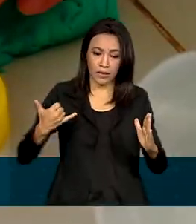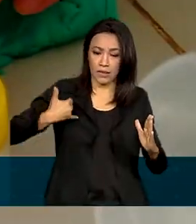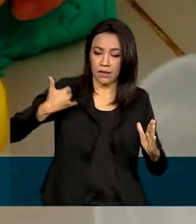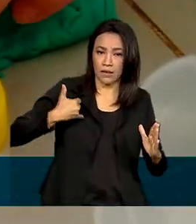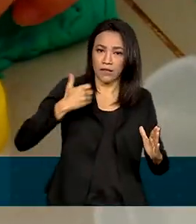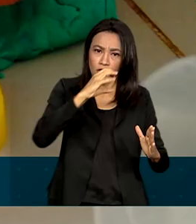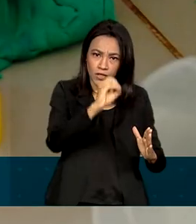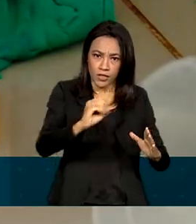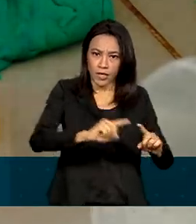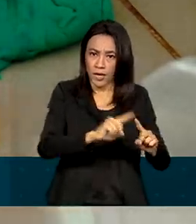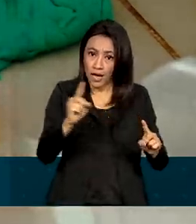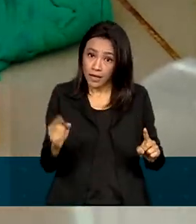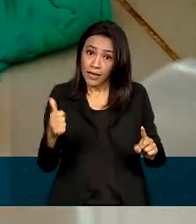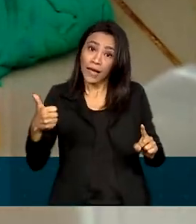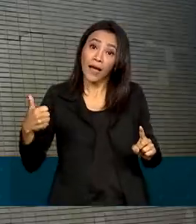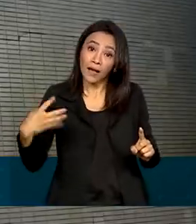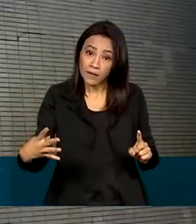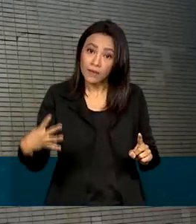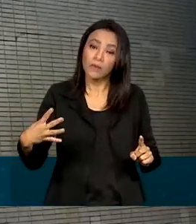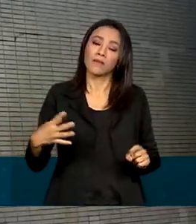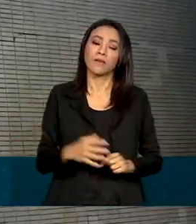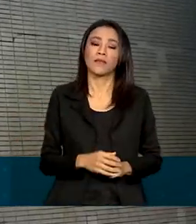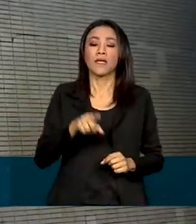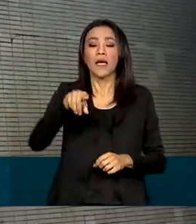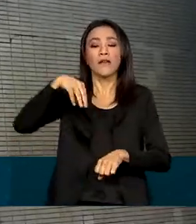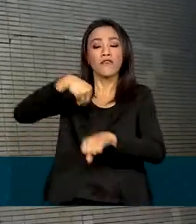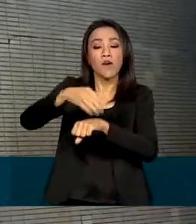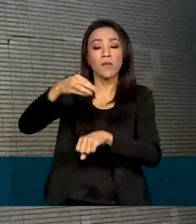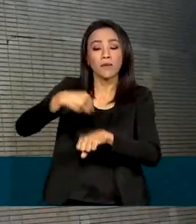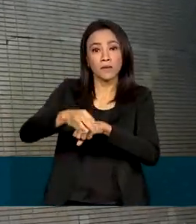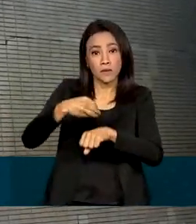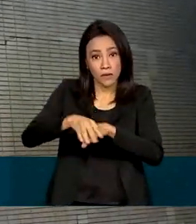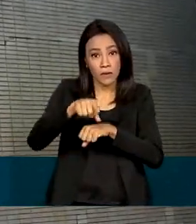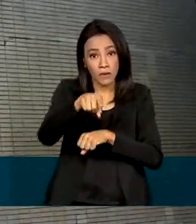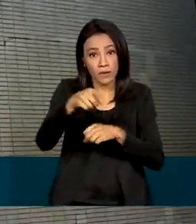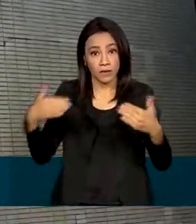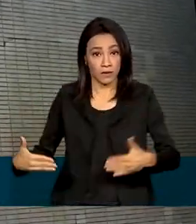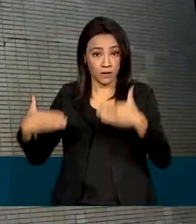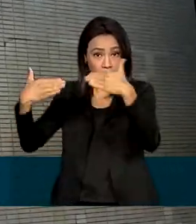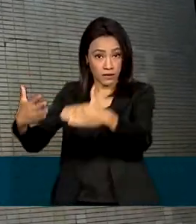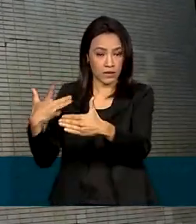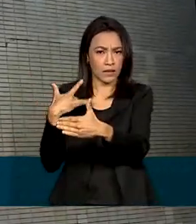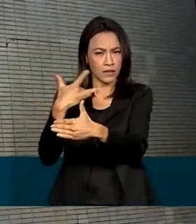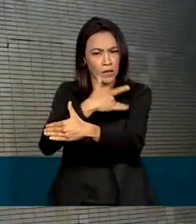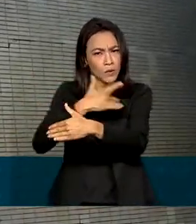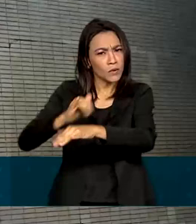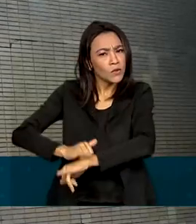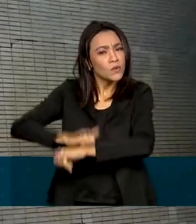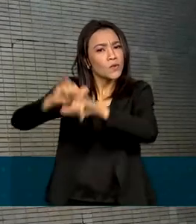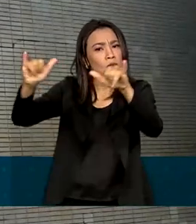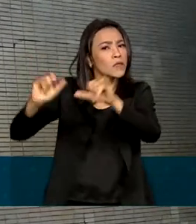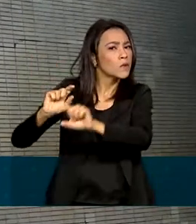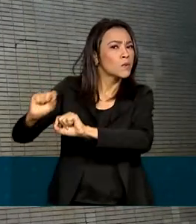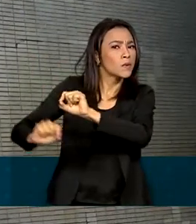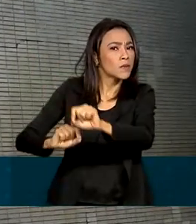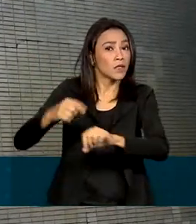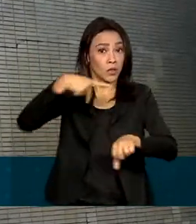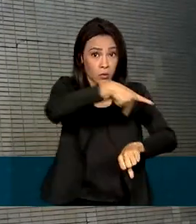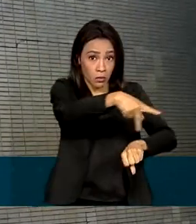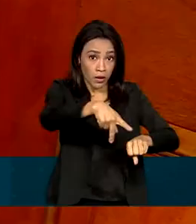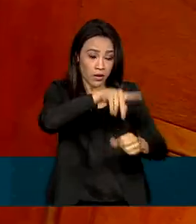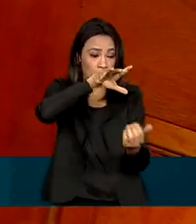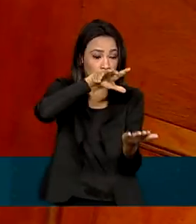entre 0 e 14 anos. Dados do DataSus do Ministério da Saúde apontam que o país